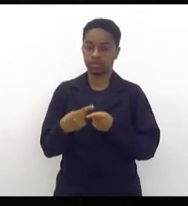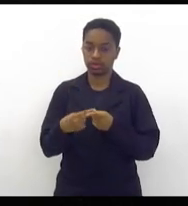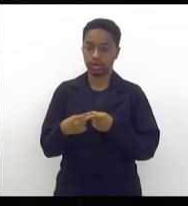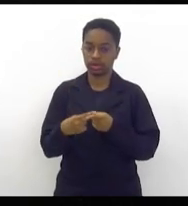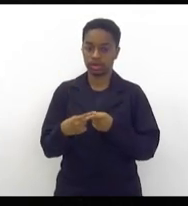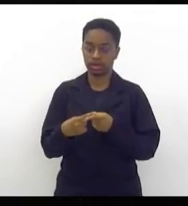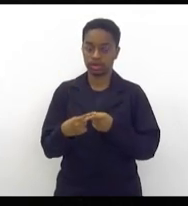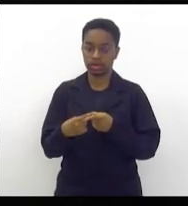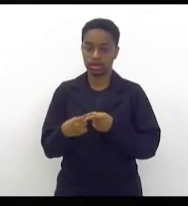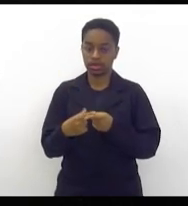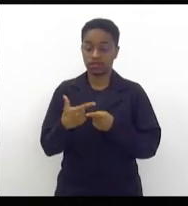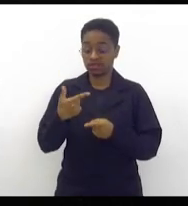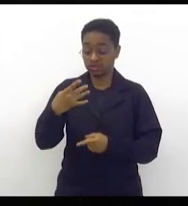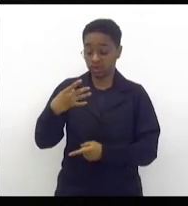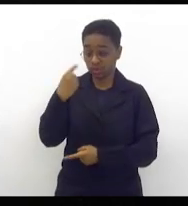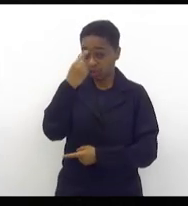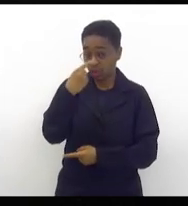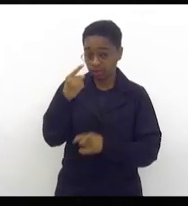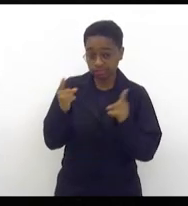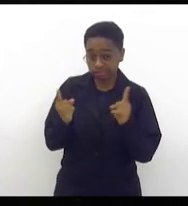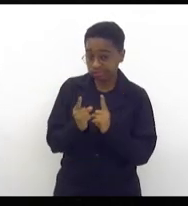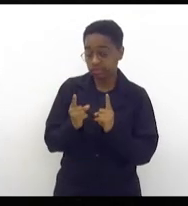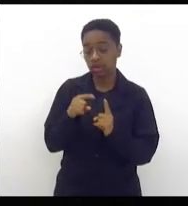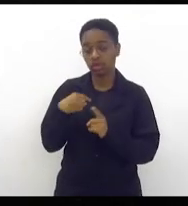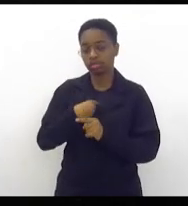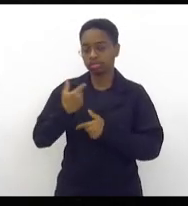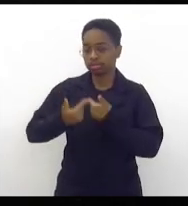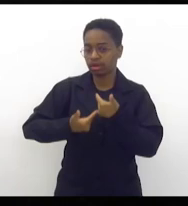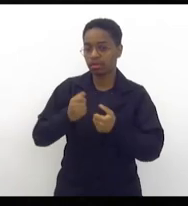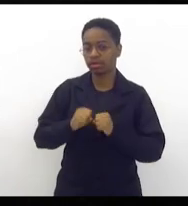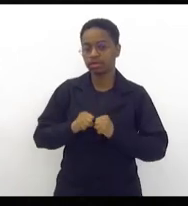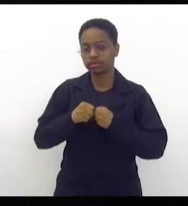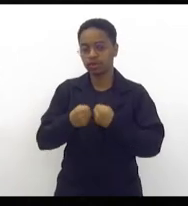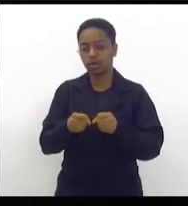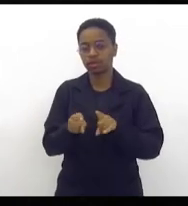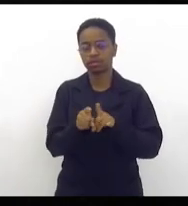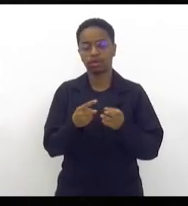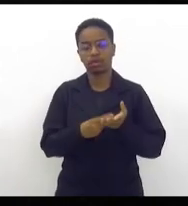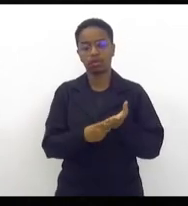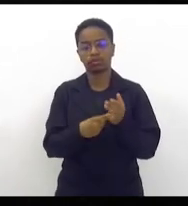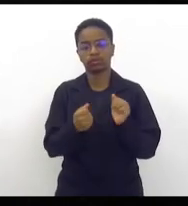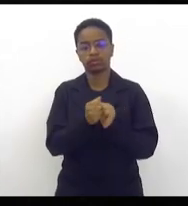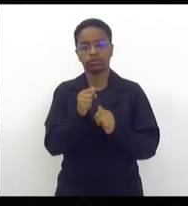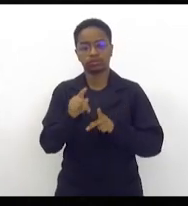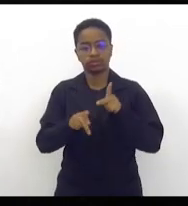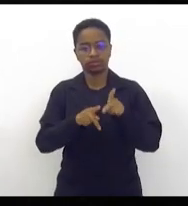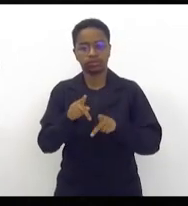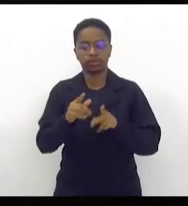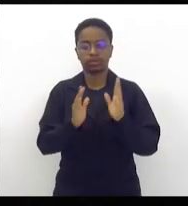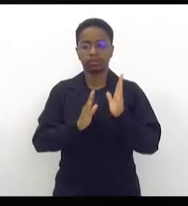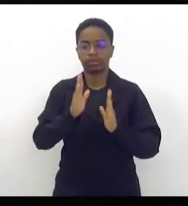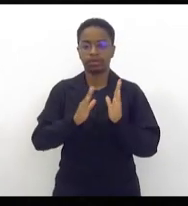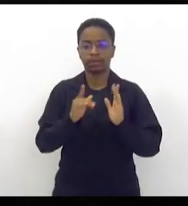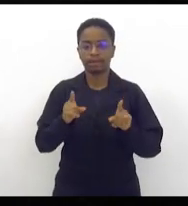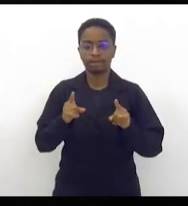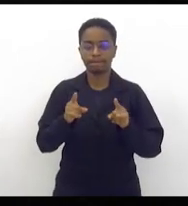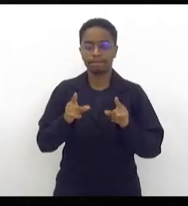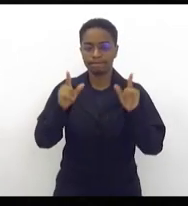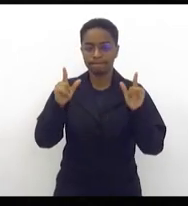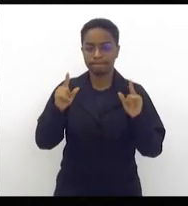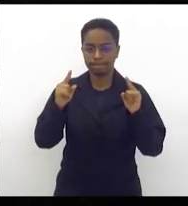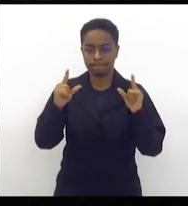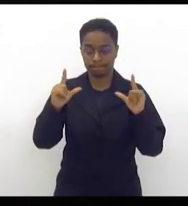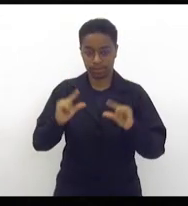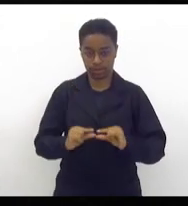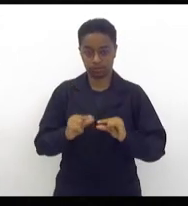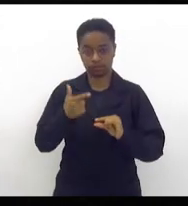menos de 24 horas, através do nosso trabalho, da nossa dedicação, do compromisso à população, em menos de 24 horas foi preso ontem, foi